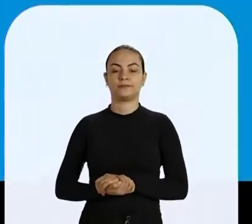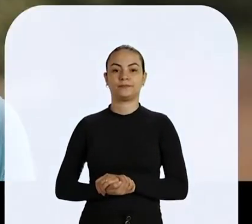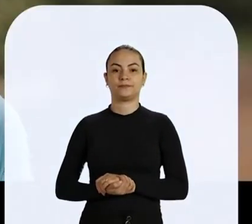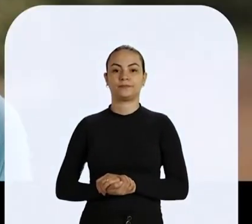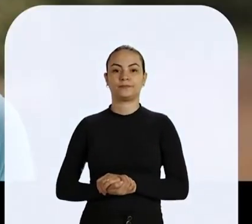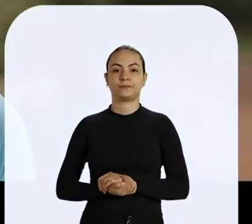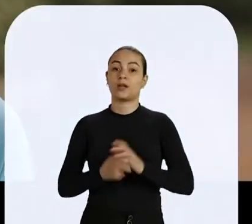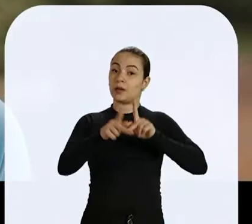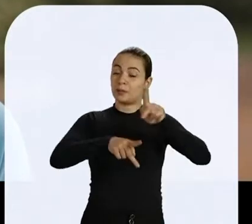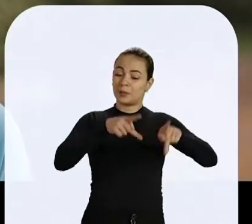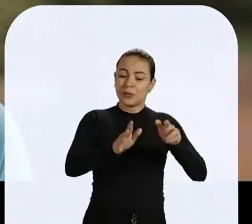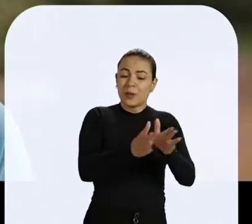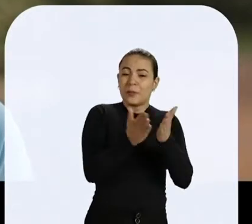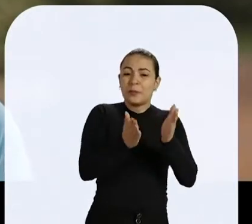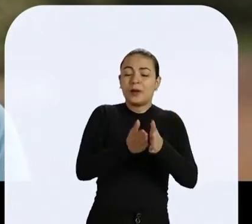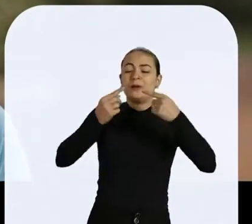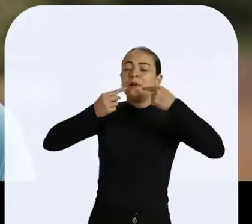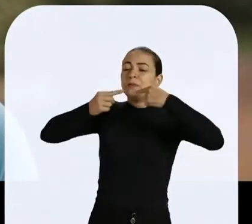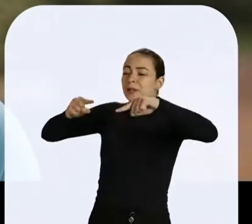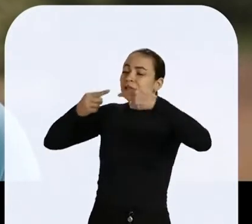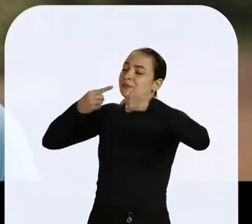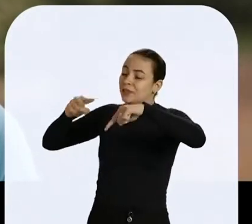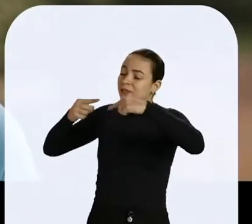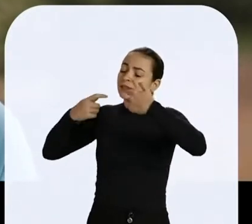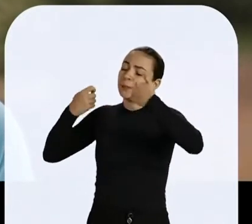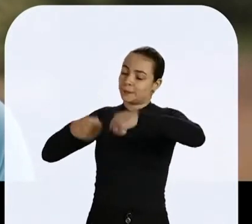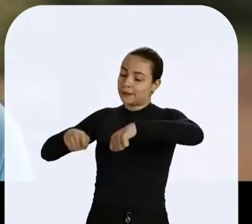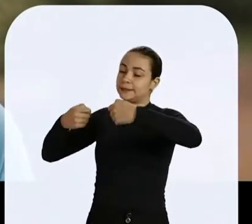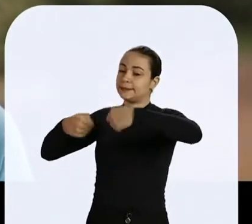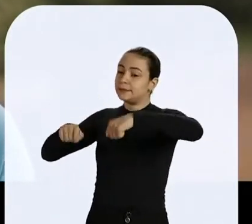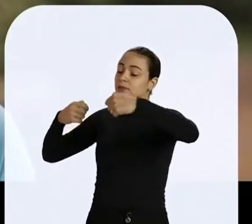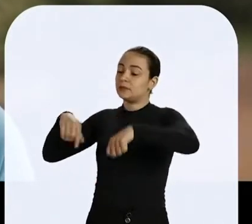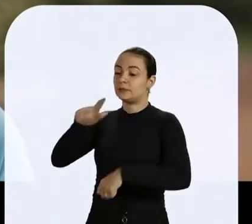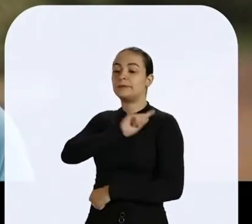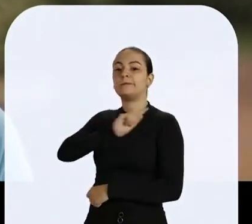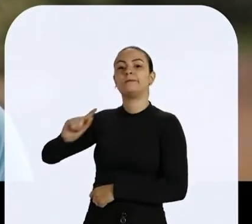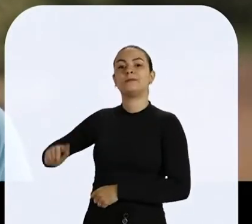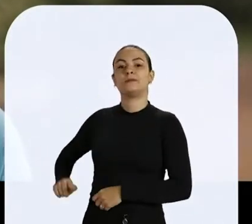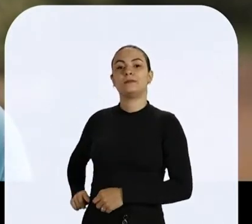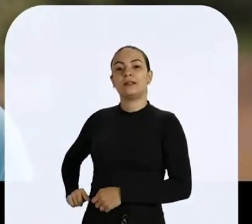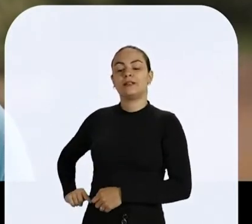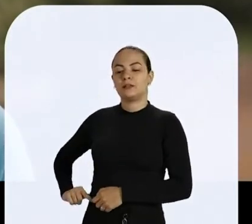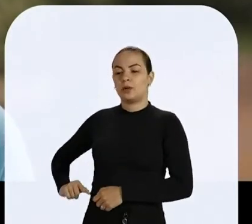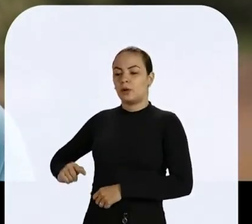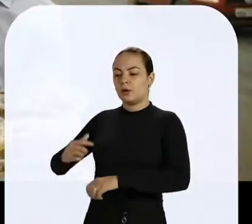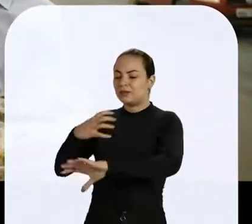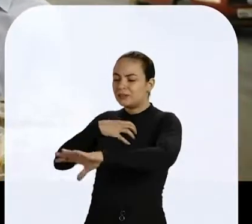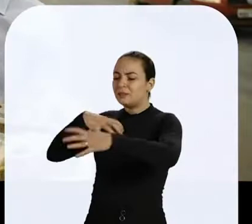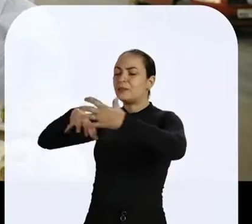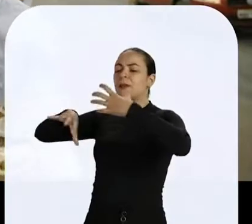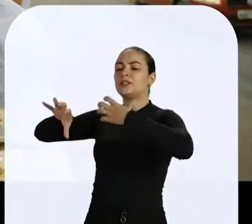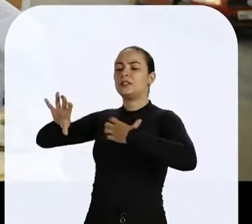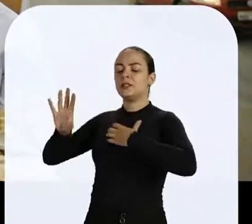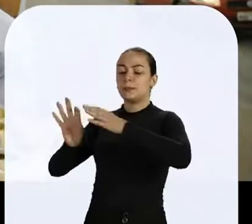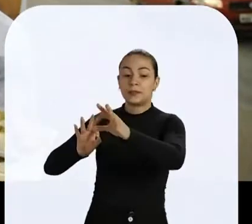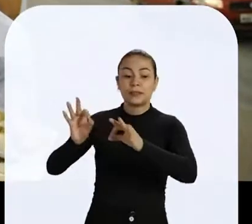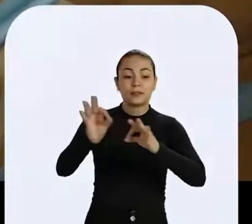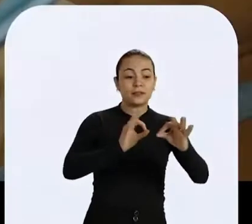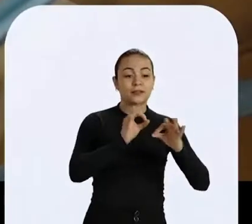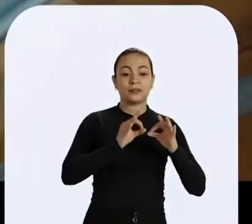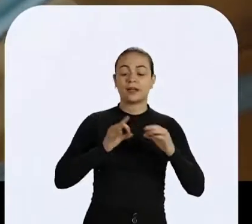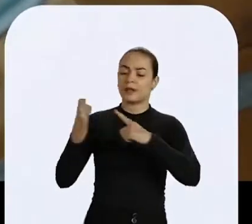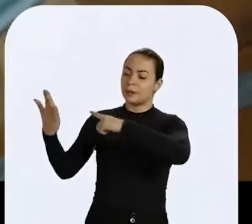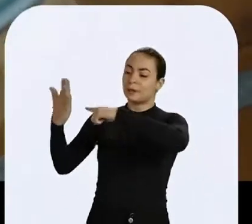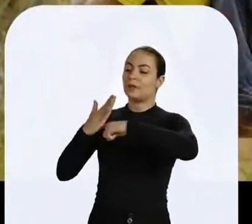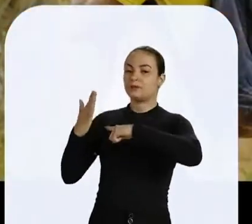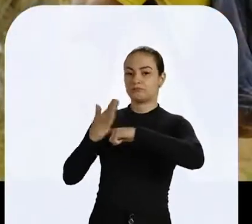O clamor da população mais pobre é claro. É preciso um governo que saiba gerir com empatia para acolher os